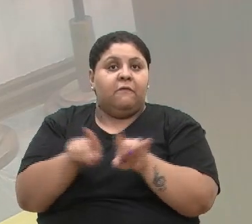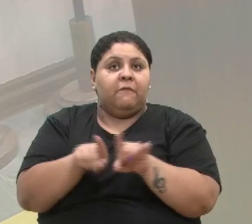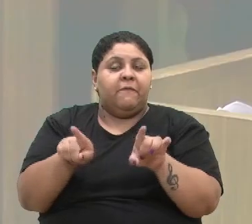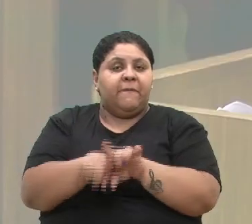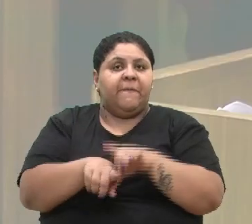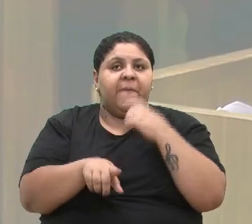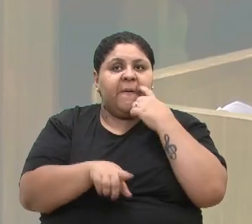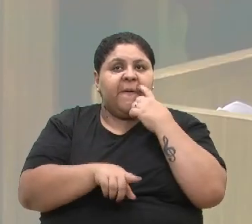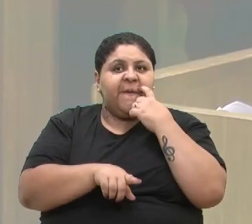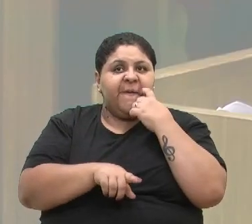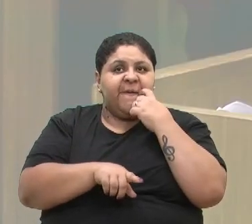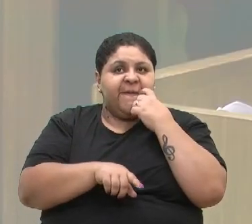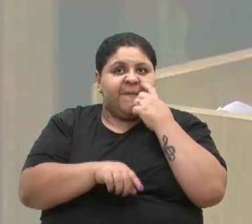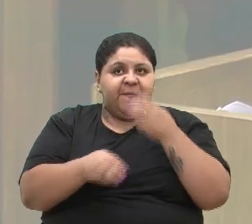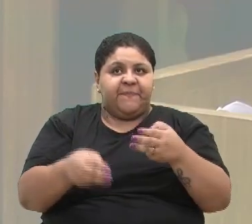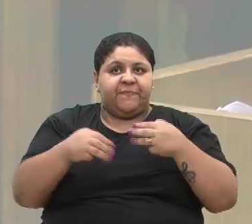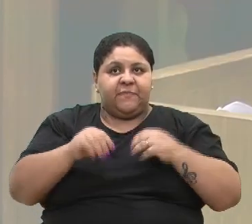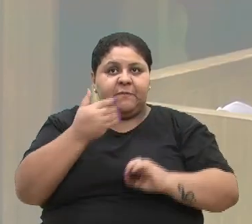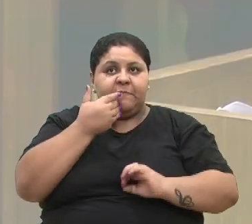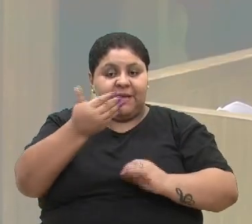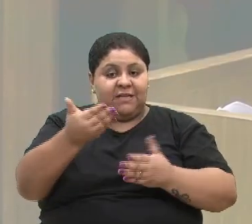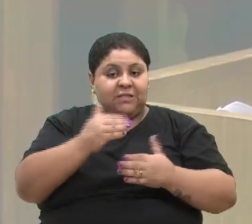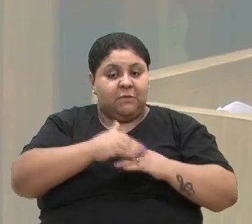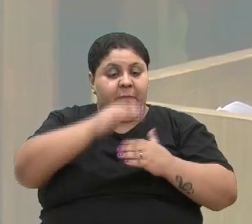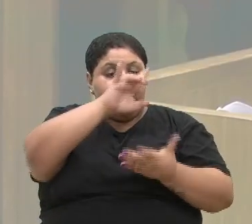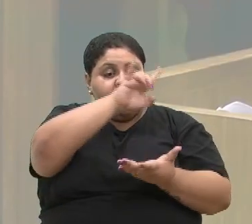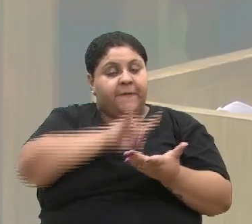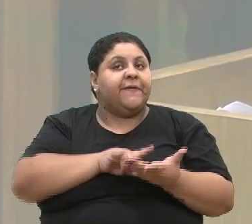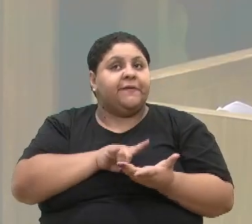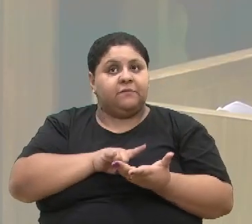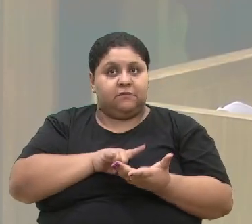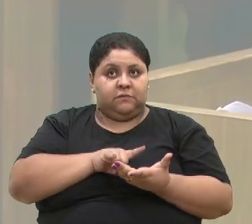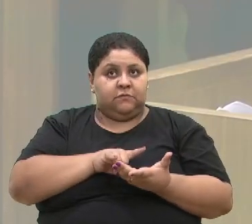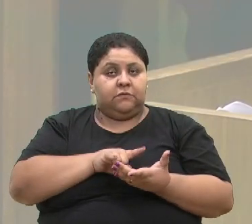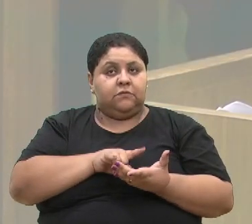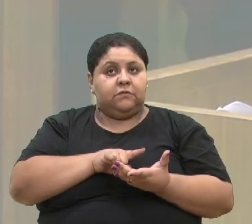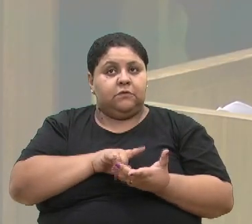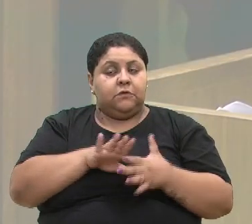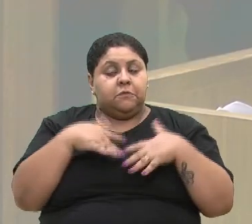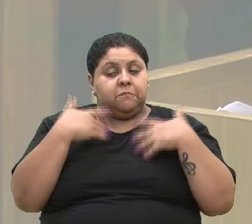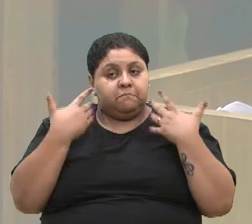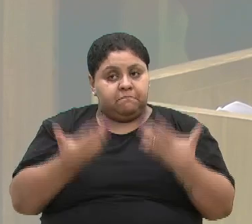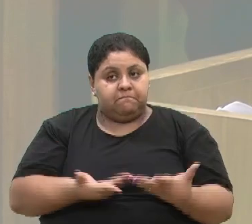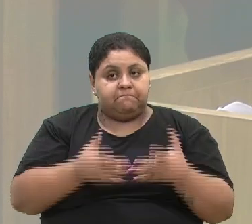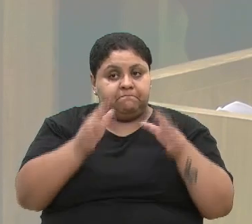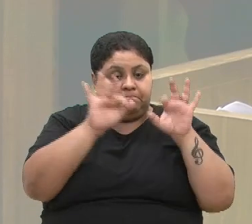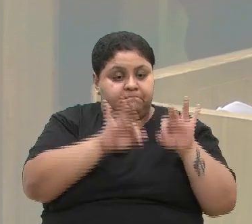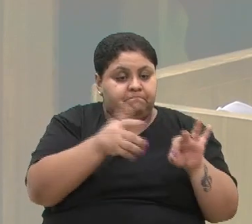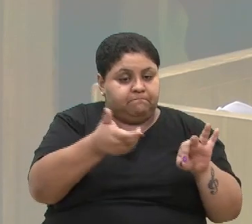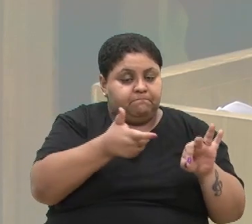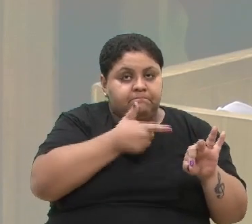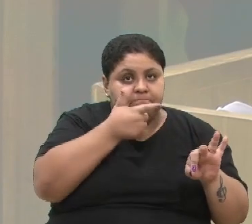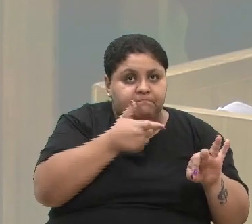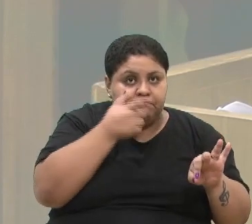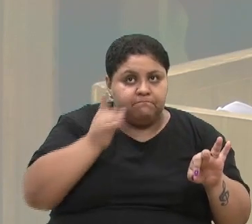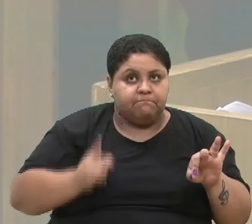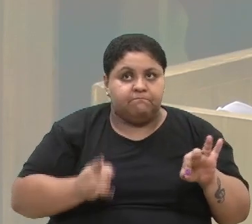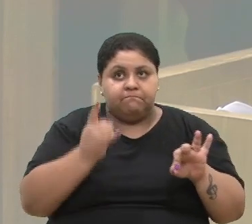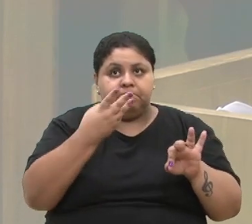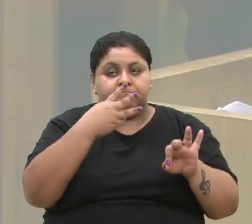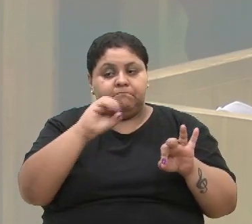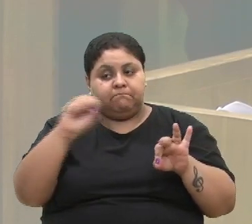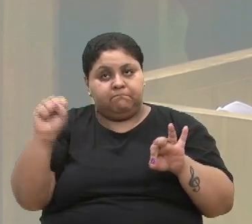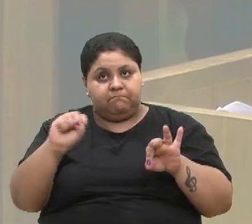o Ministério solicita mais documentos. quando solicita mais documentação. Bom, para encerrar, quero dizer o seguinte, nos últimos 30 segundos,